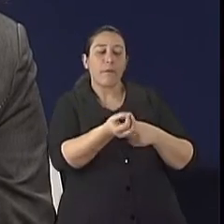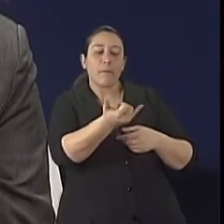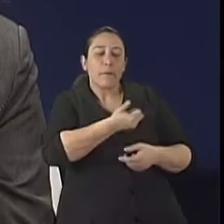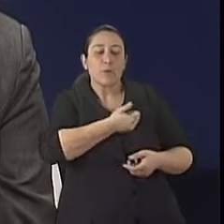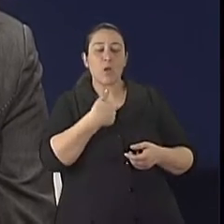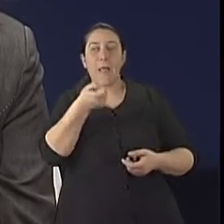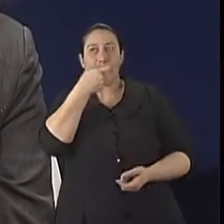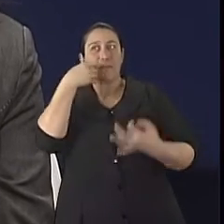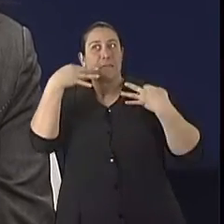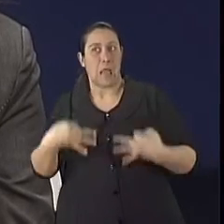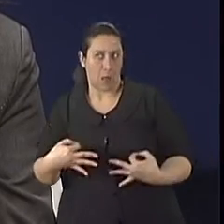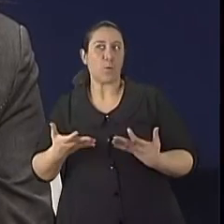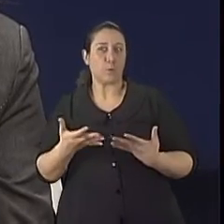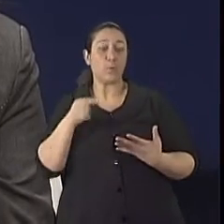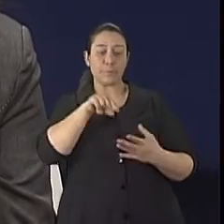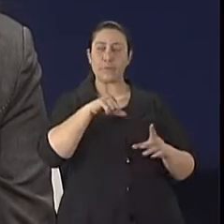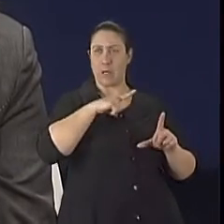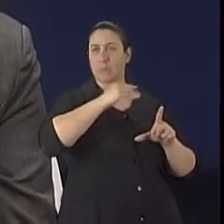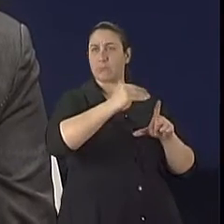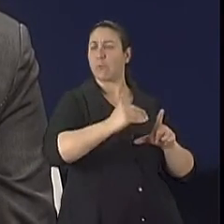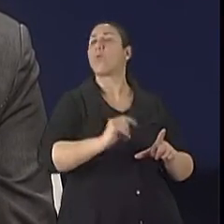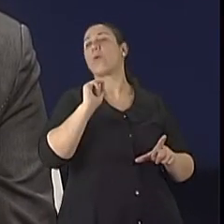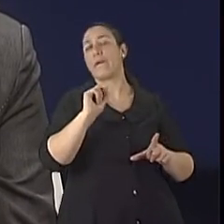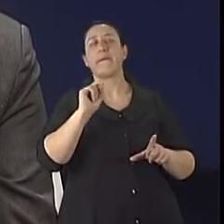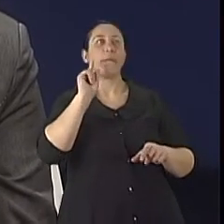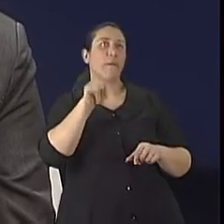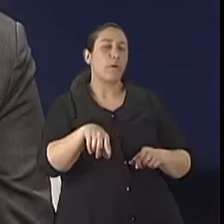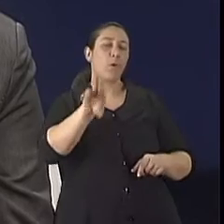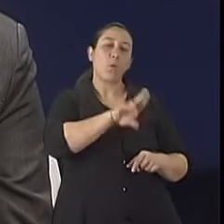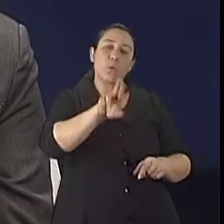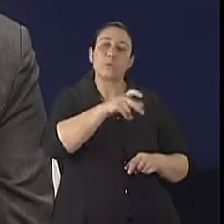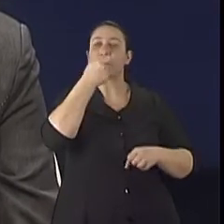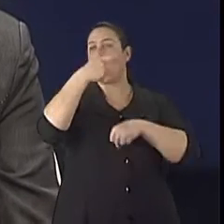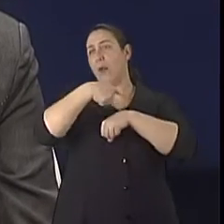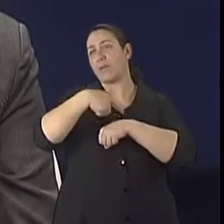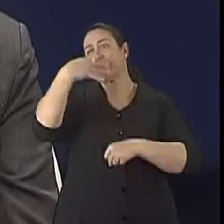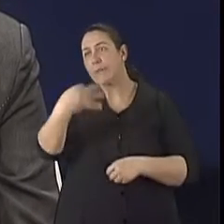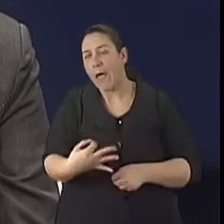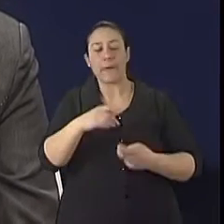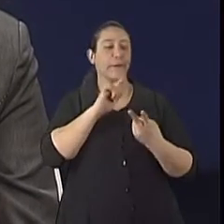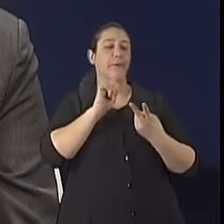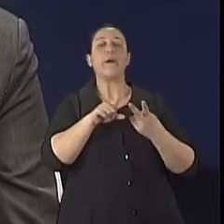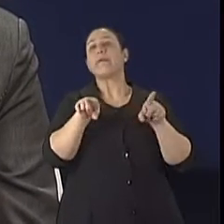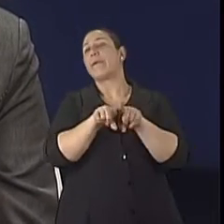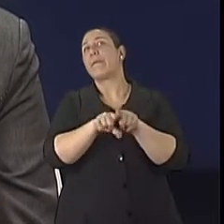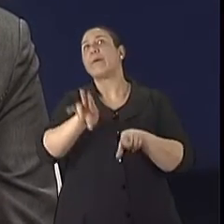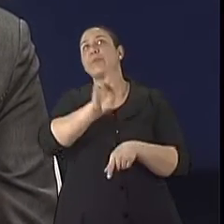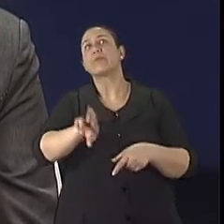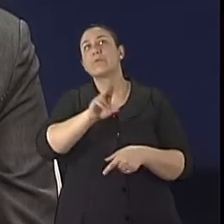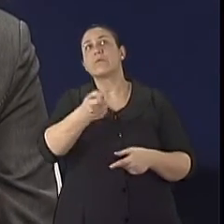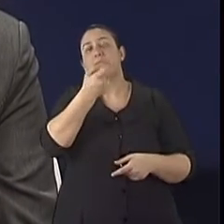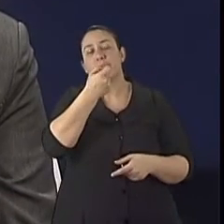que foi entregue. Então, esse segmento, ele envolve o uso do medicamento no horário certo, o uso do medicamento do